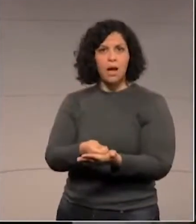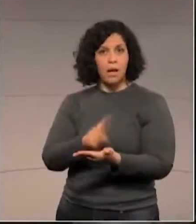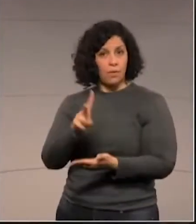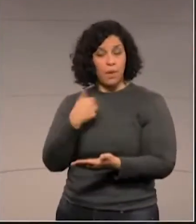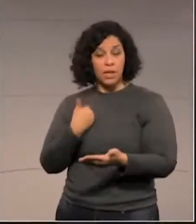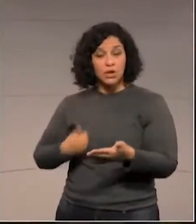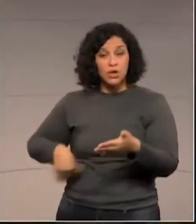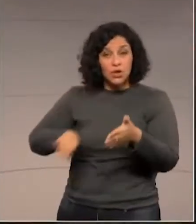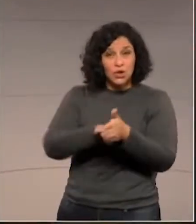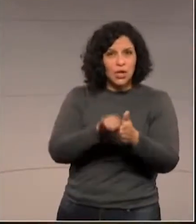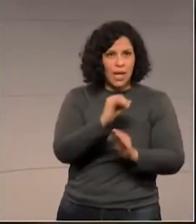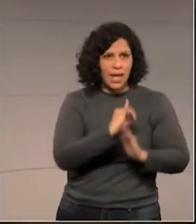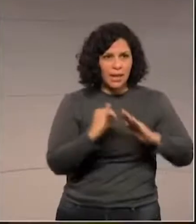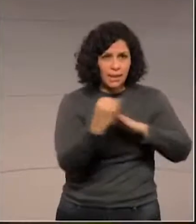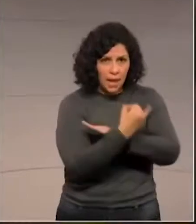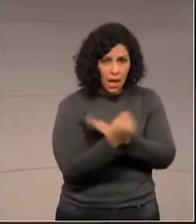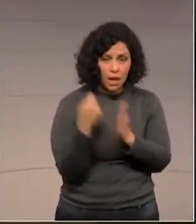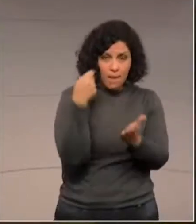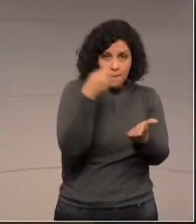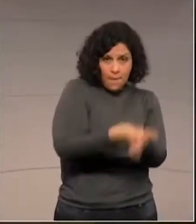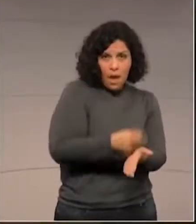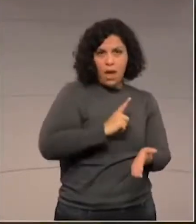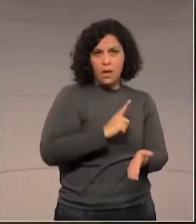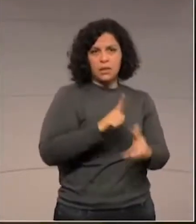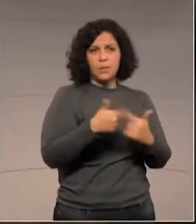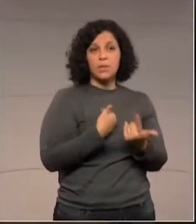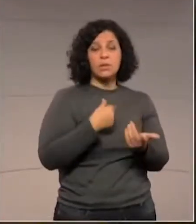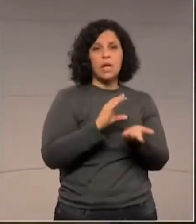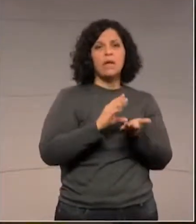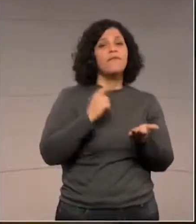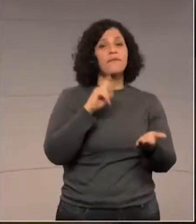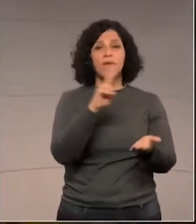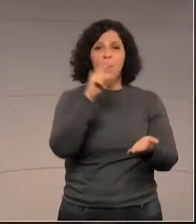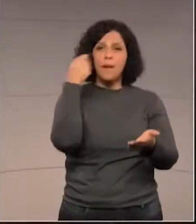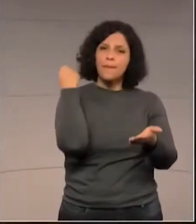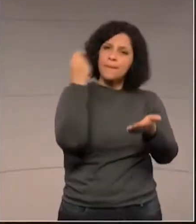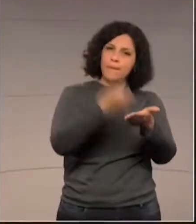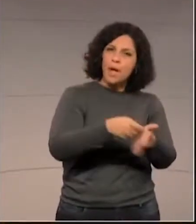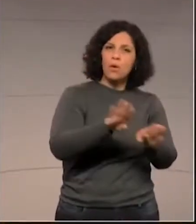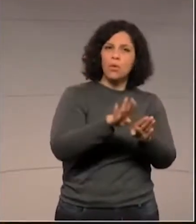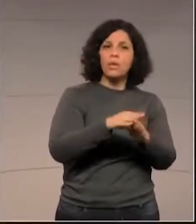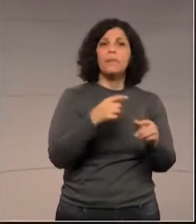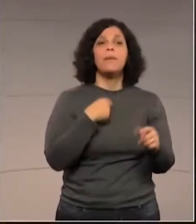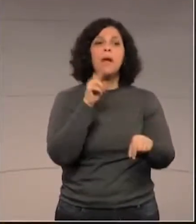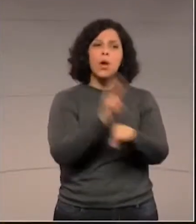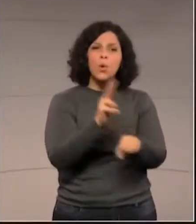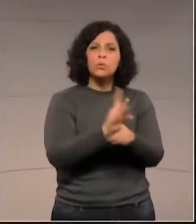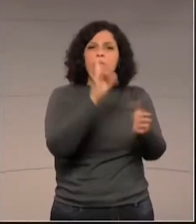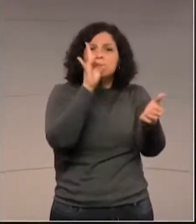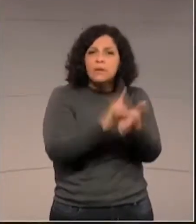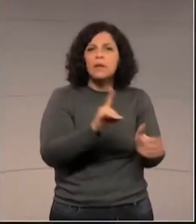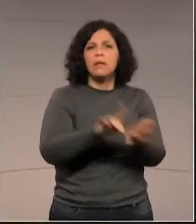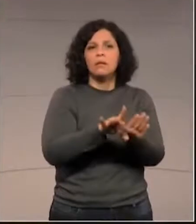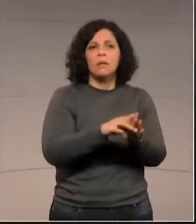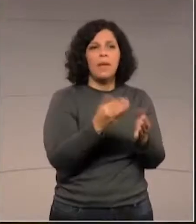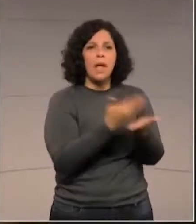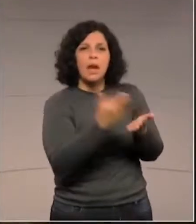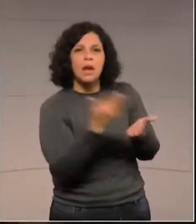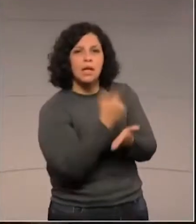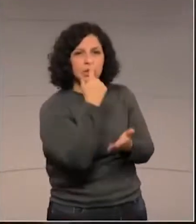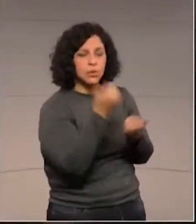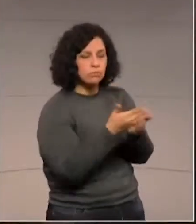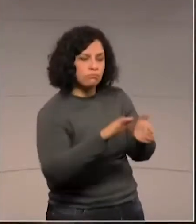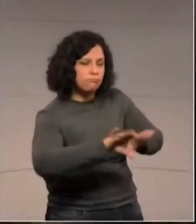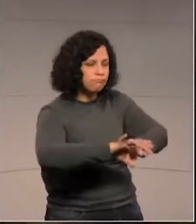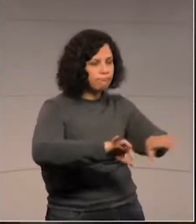visitar a ilha. Que essa taxa seja utilizada para fazer a preservação correta, separar o lixo. E o cidadão que reside lá da